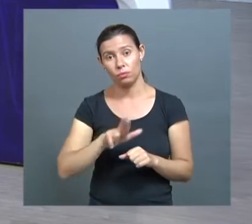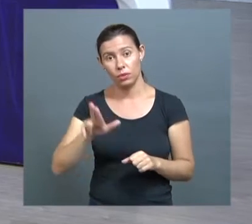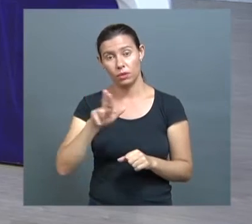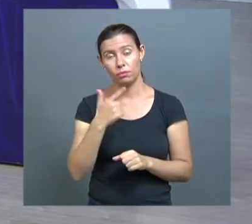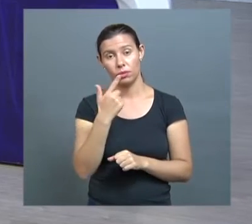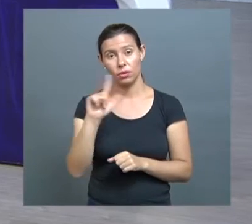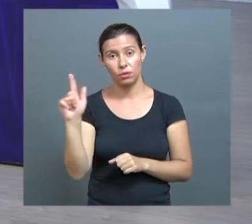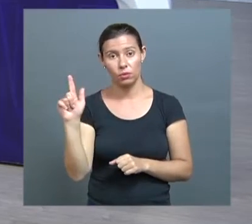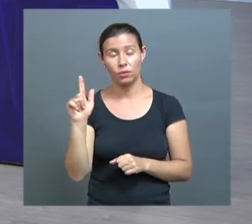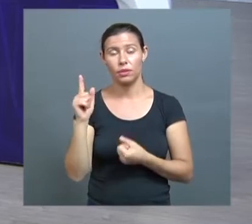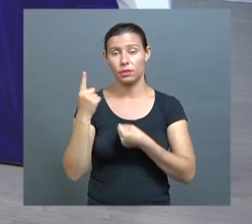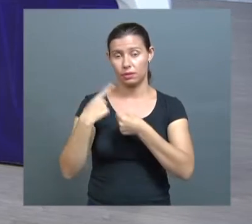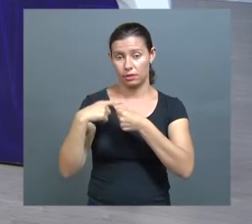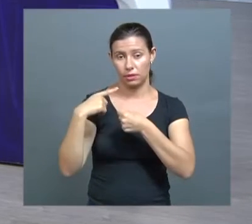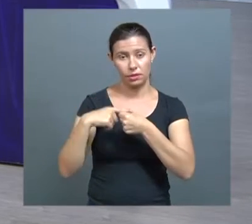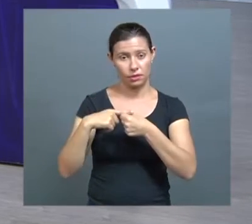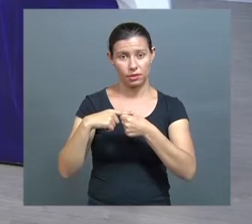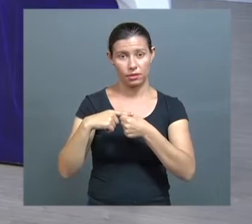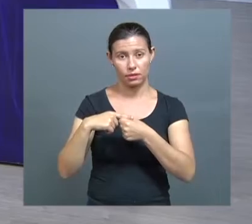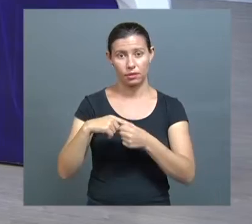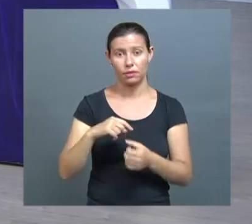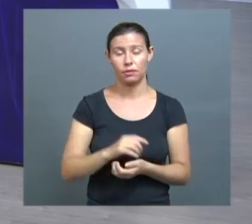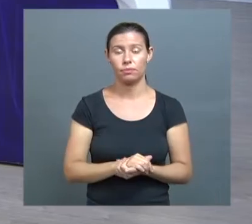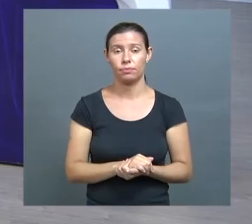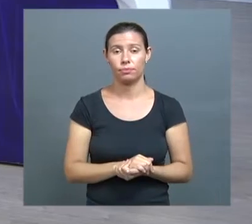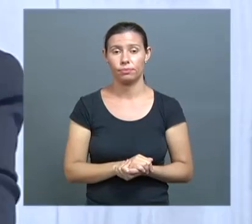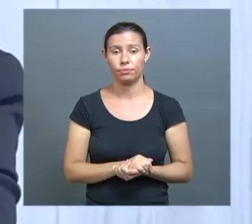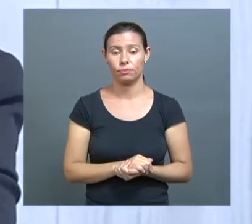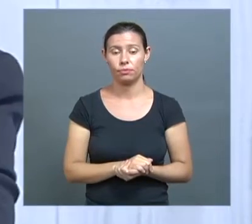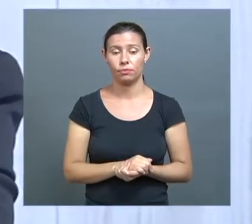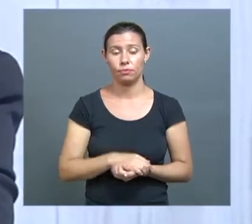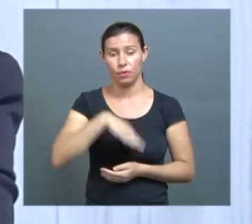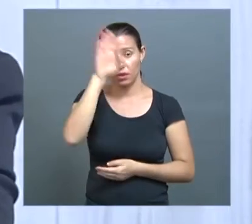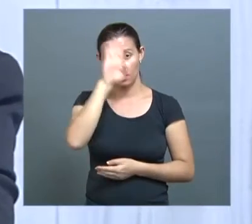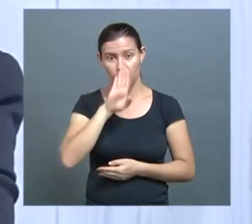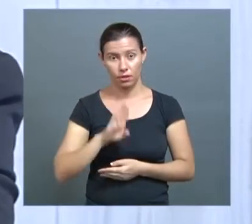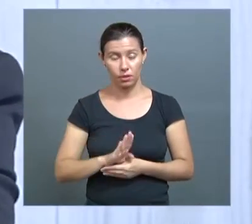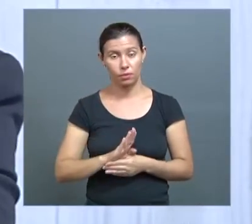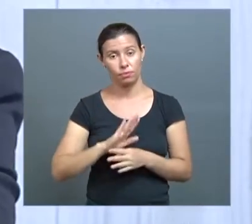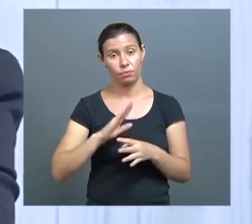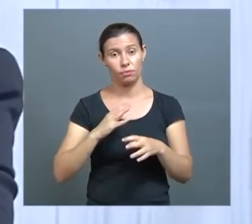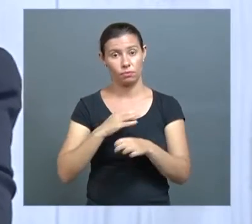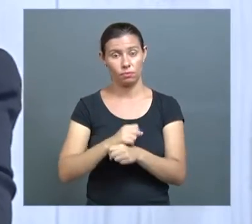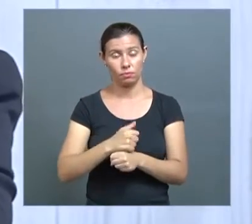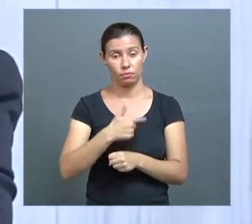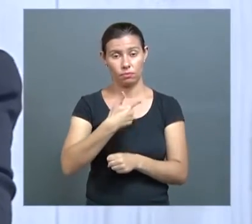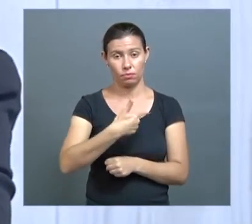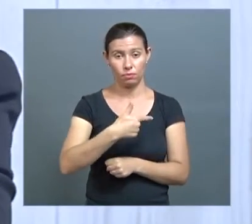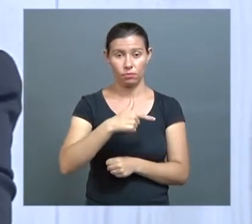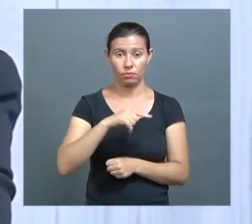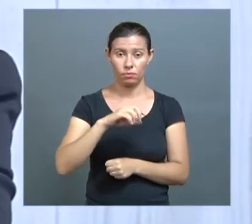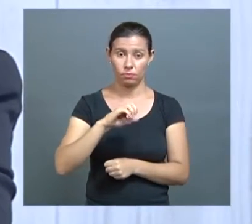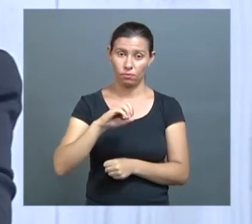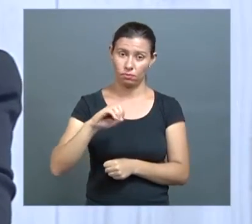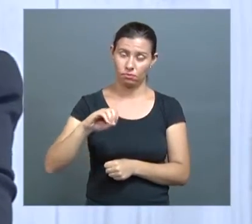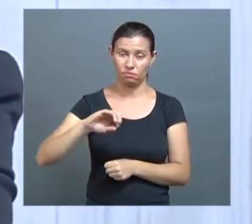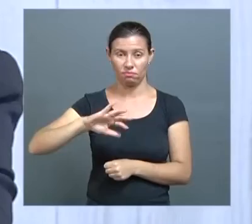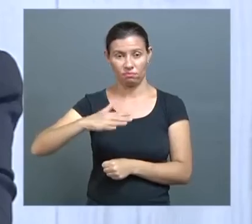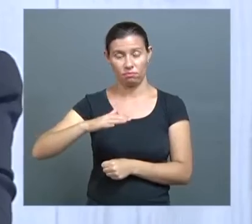área da saúde. Exatamente. A gente tem hoje no Brasil em torno de 200 e poucos professores